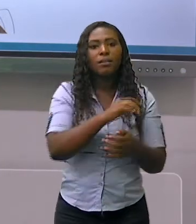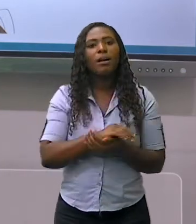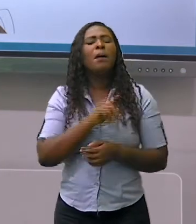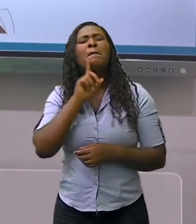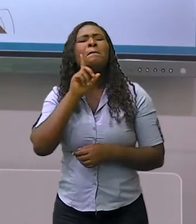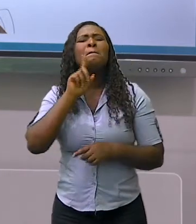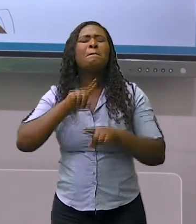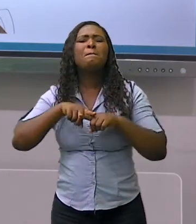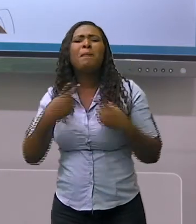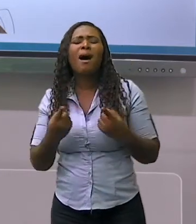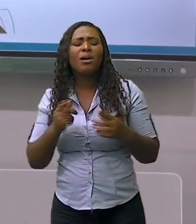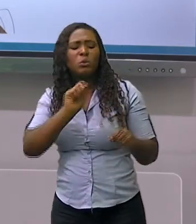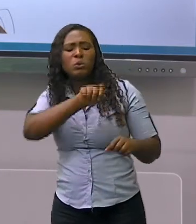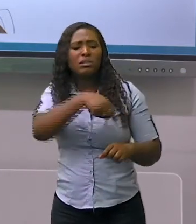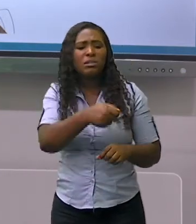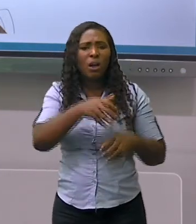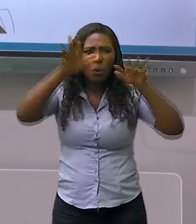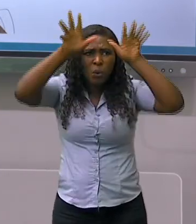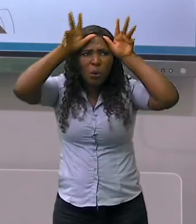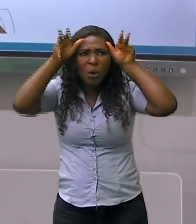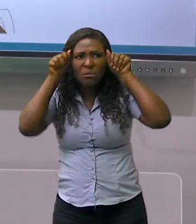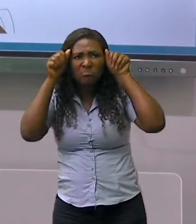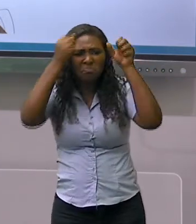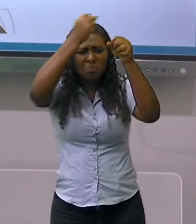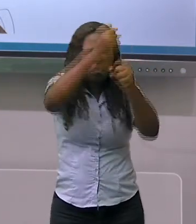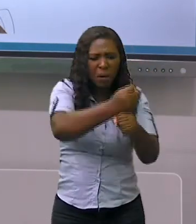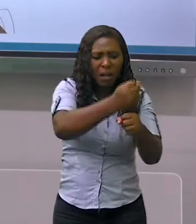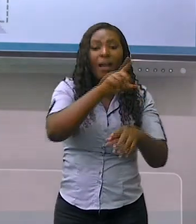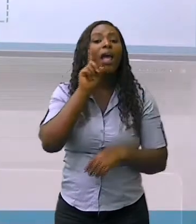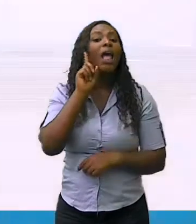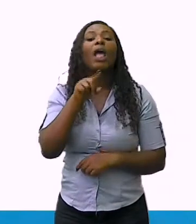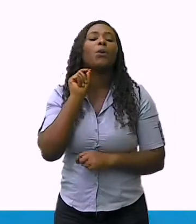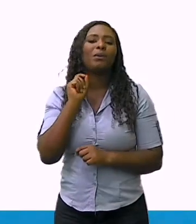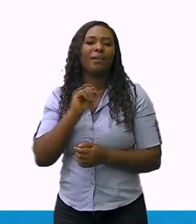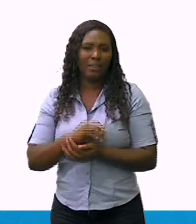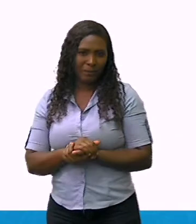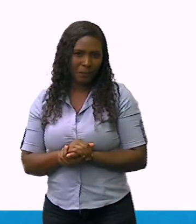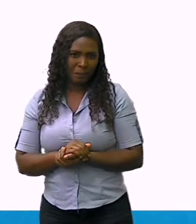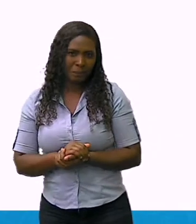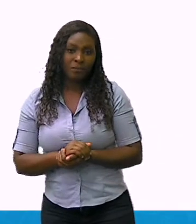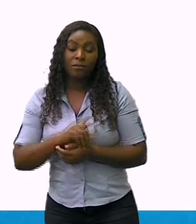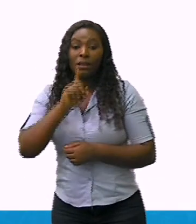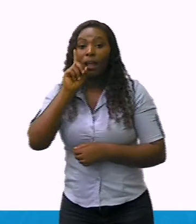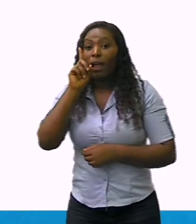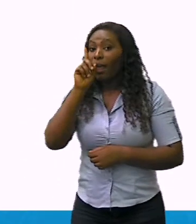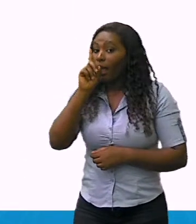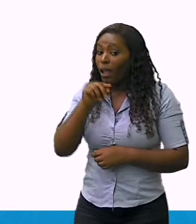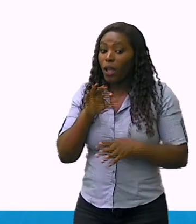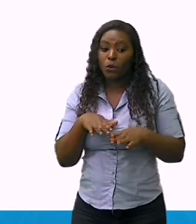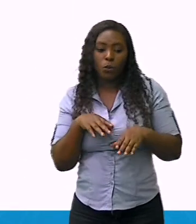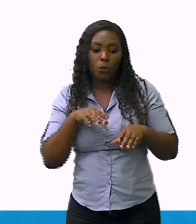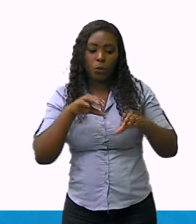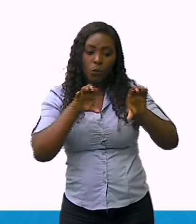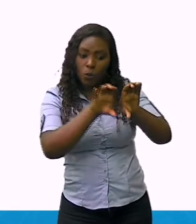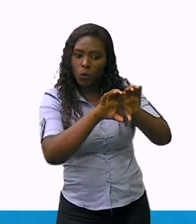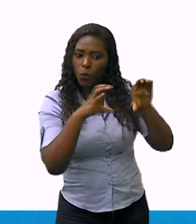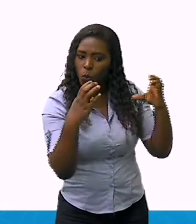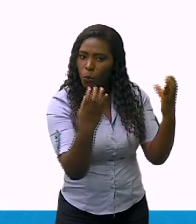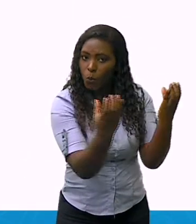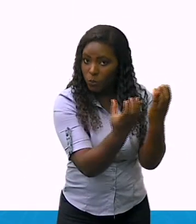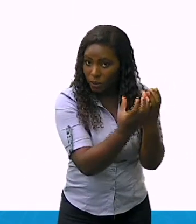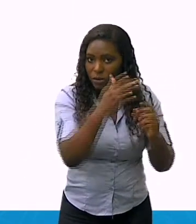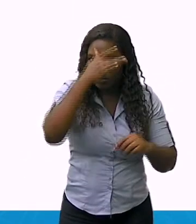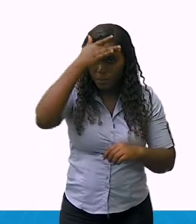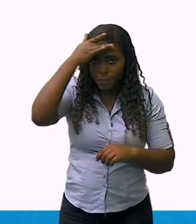ou conhece algum quilombo? Um quilombo compreende a uma comunidade de ex